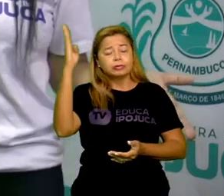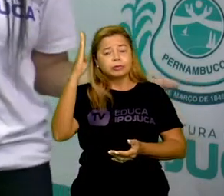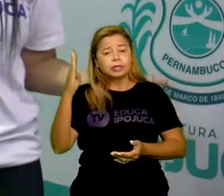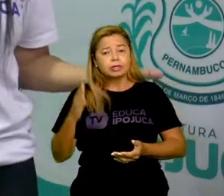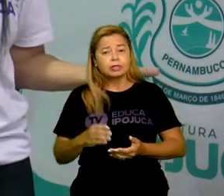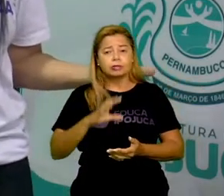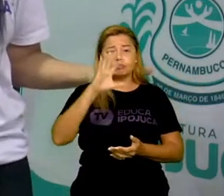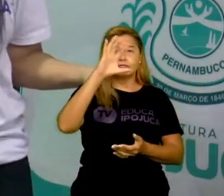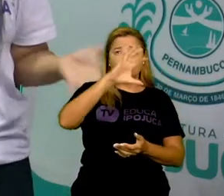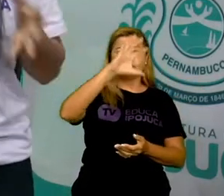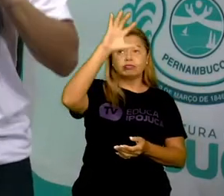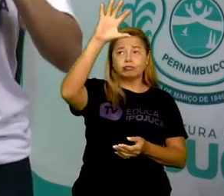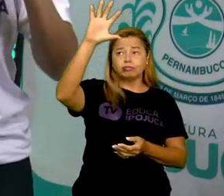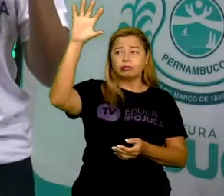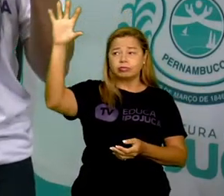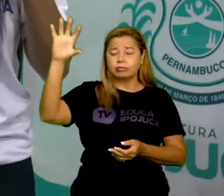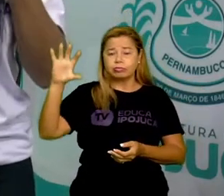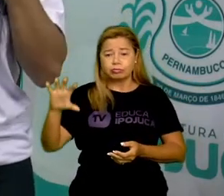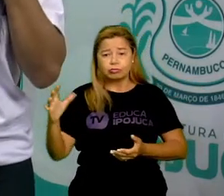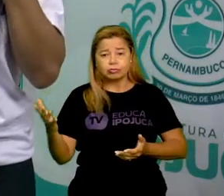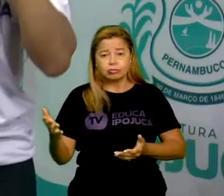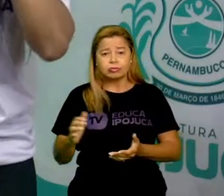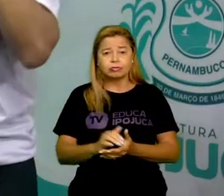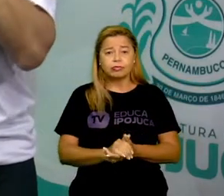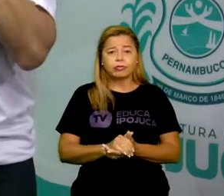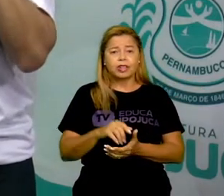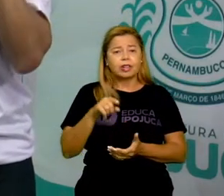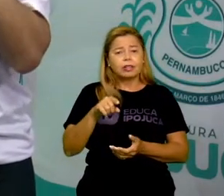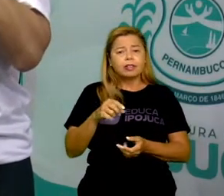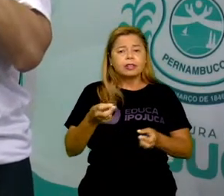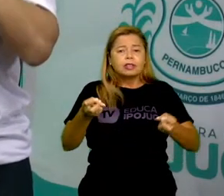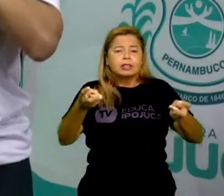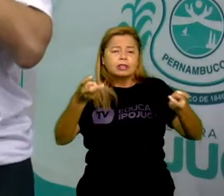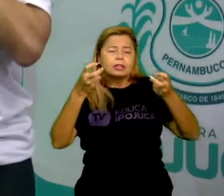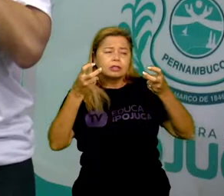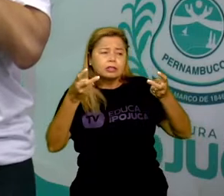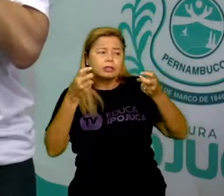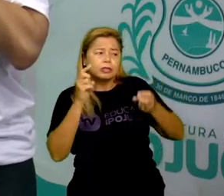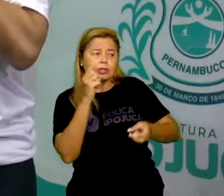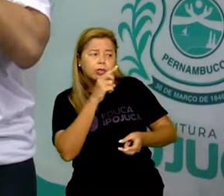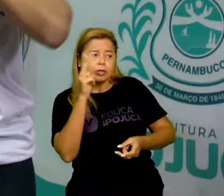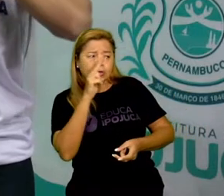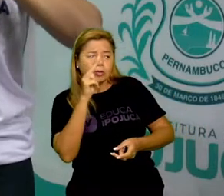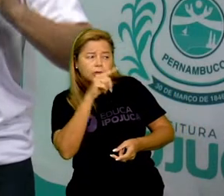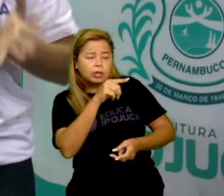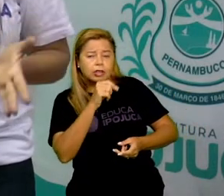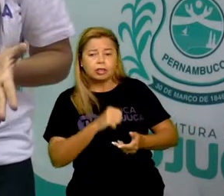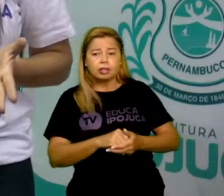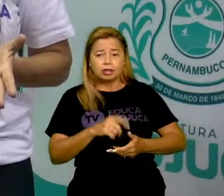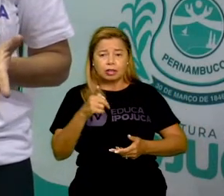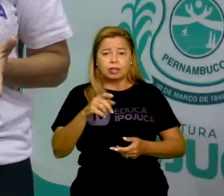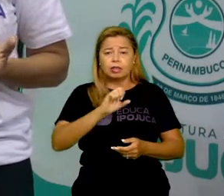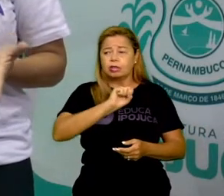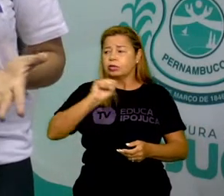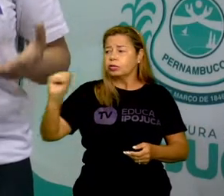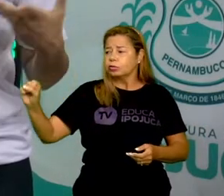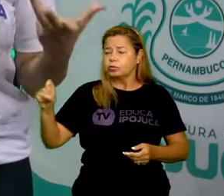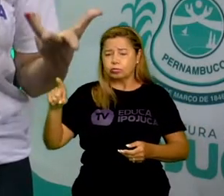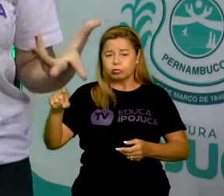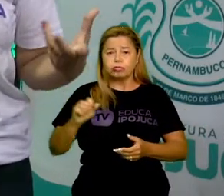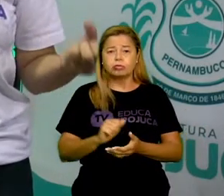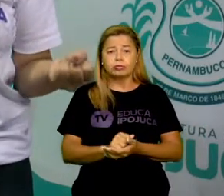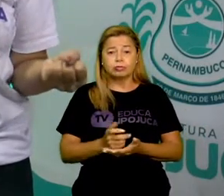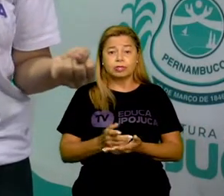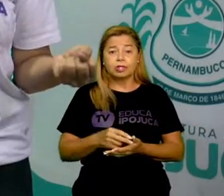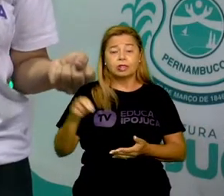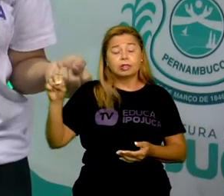também do nosso país, dá para a gente identificar, ó, essa pessoa parece de tal região do sul, do norte, e